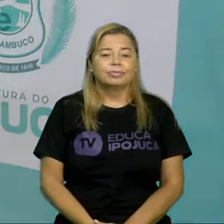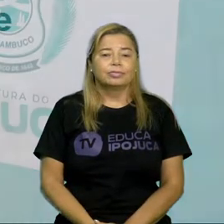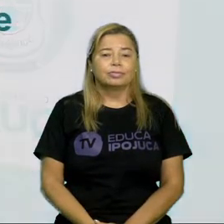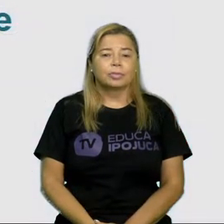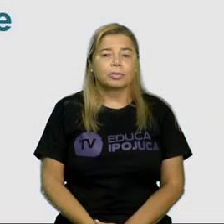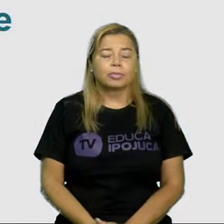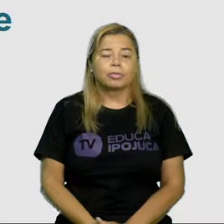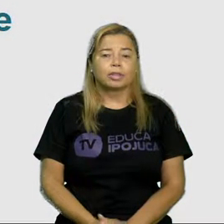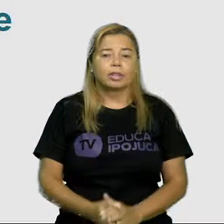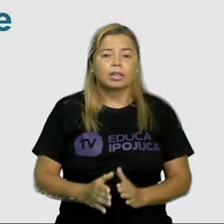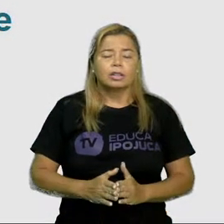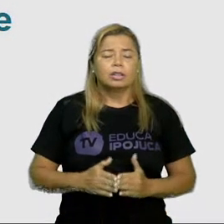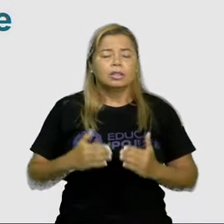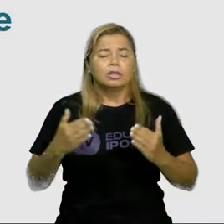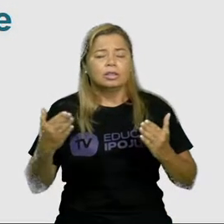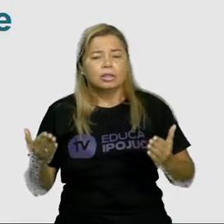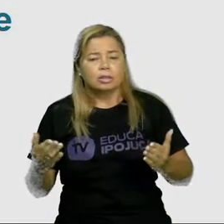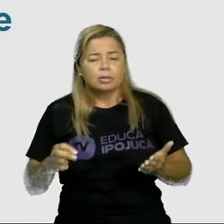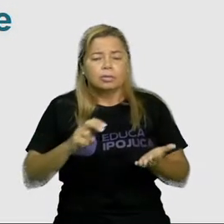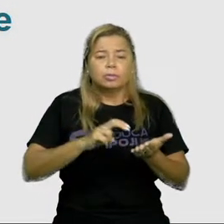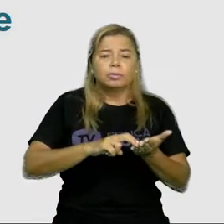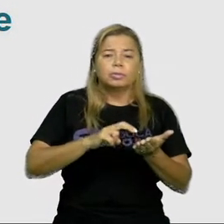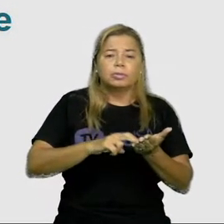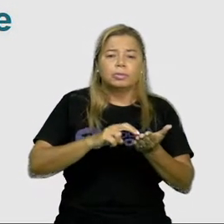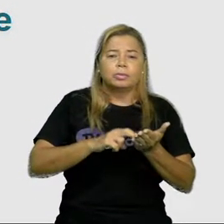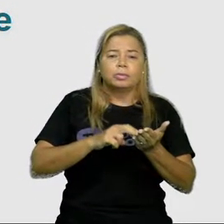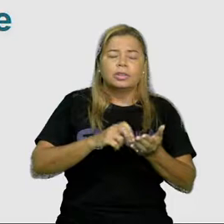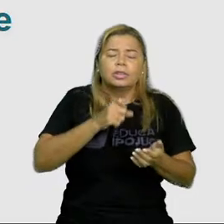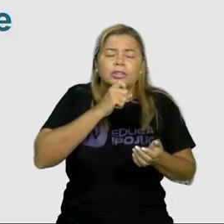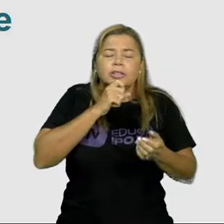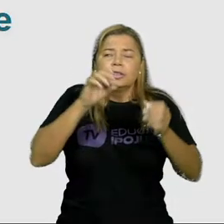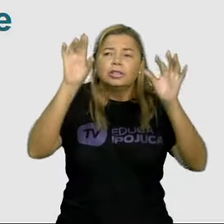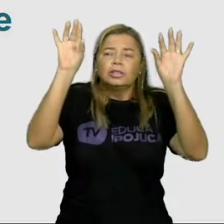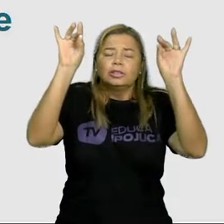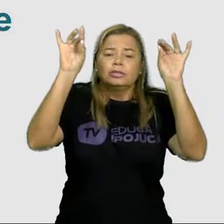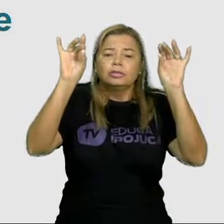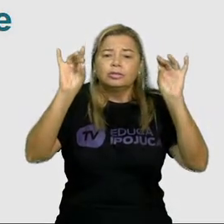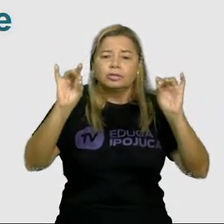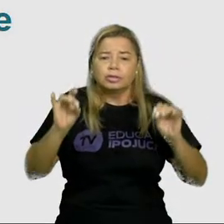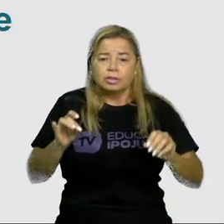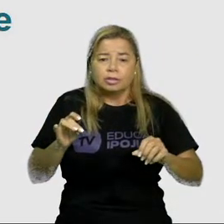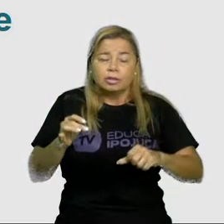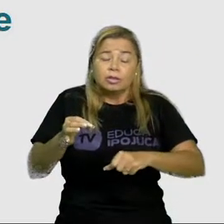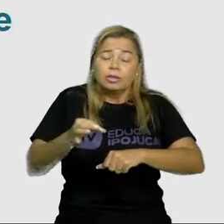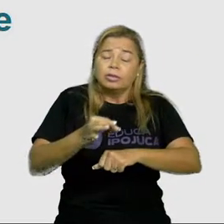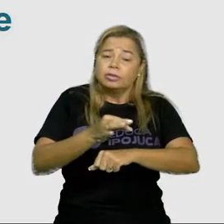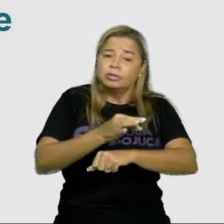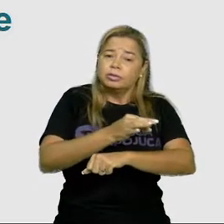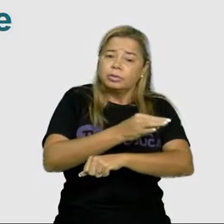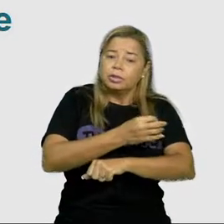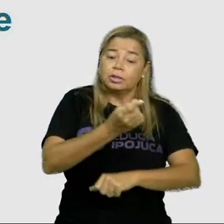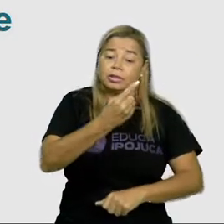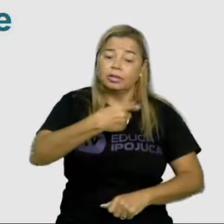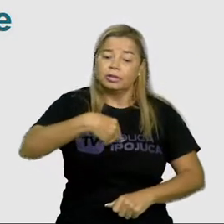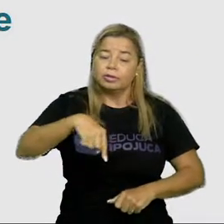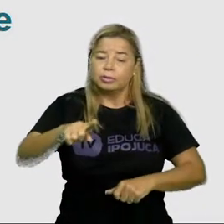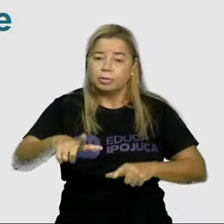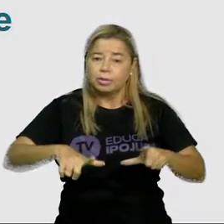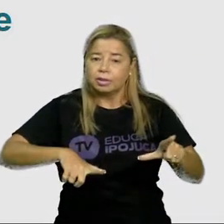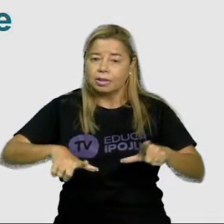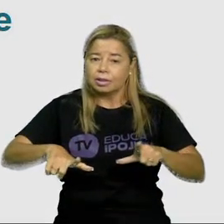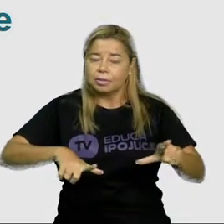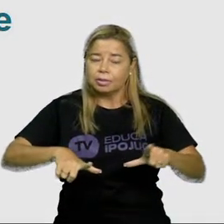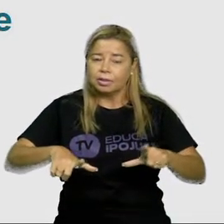Certa manhã de inverno, uma formiguinha saiu para seu trabalho diário, já ia